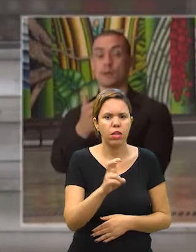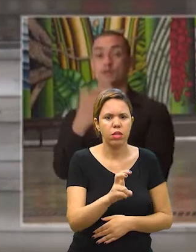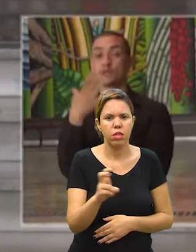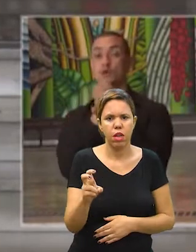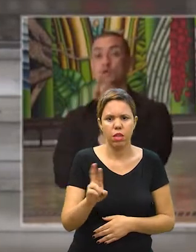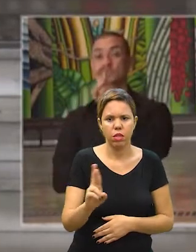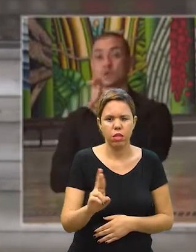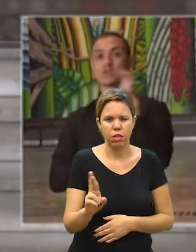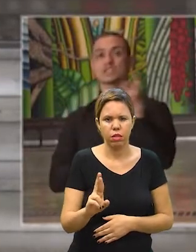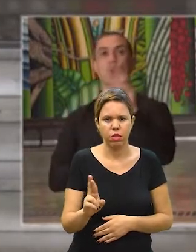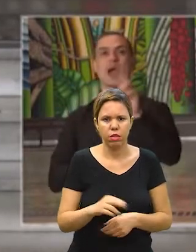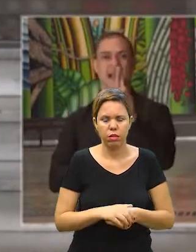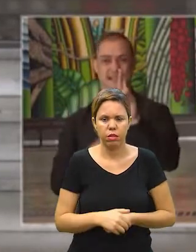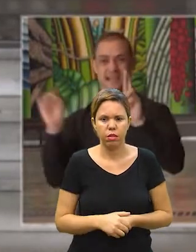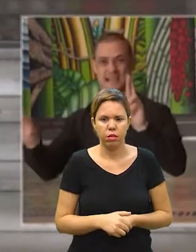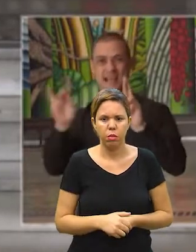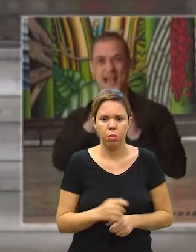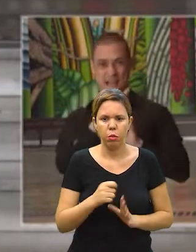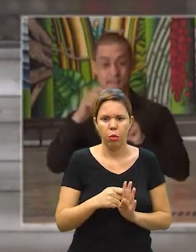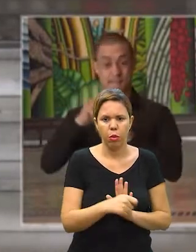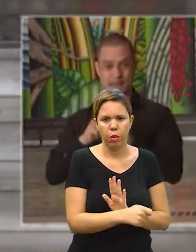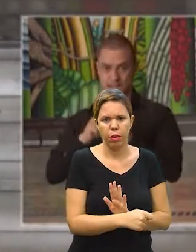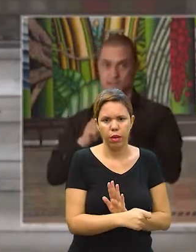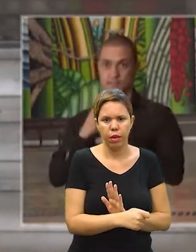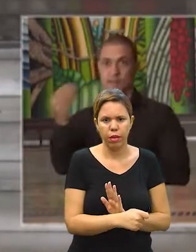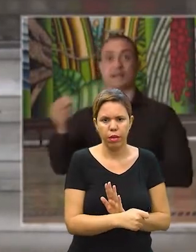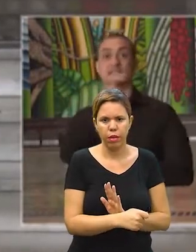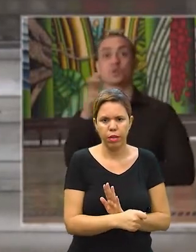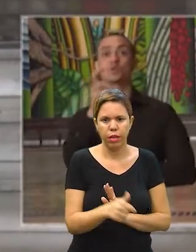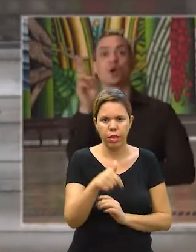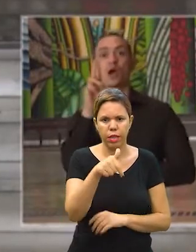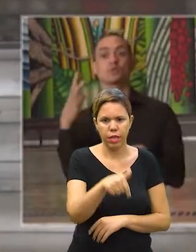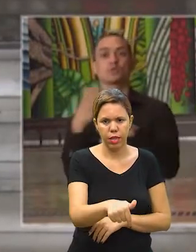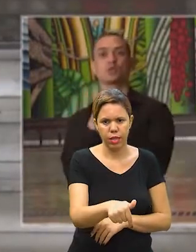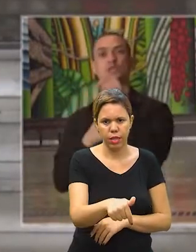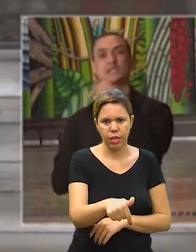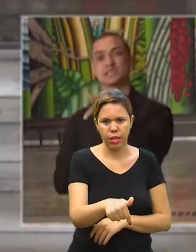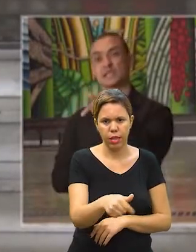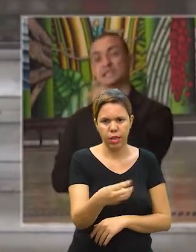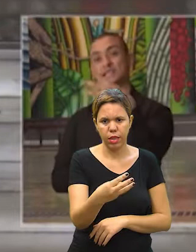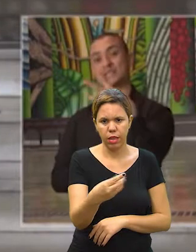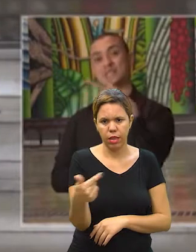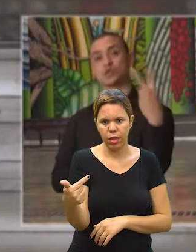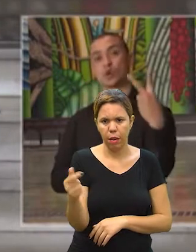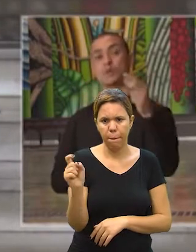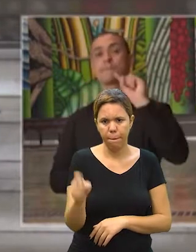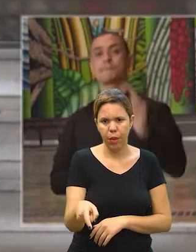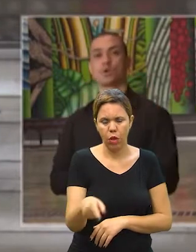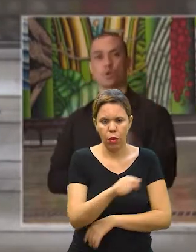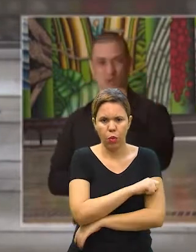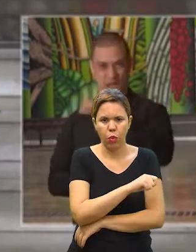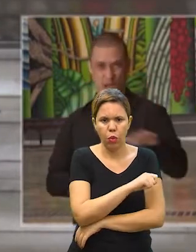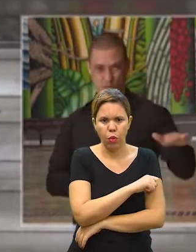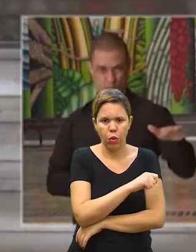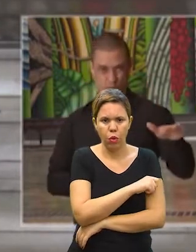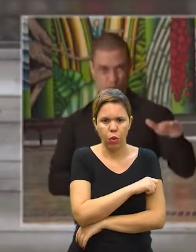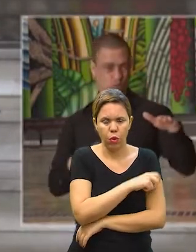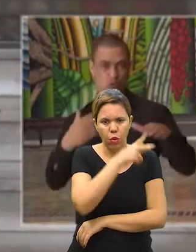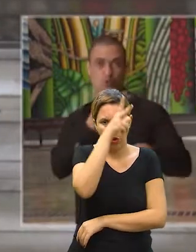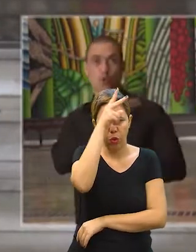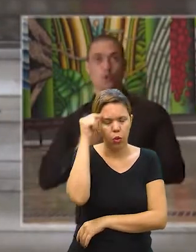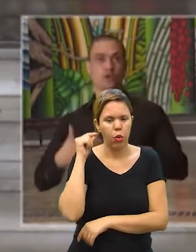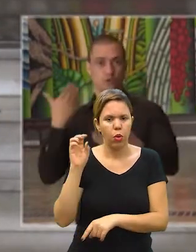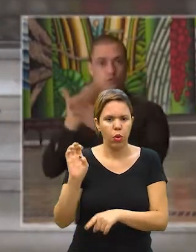R$ 55,00 por mês para 732 mil alunos da rede